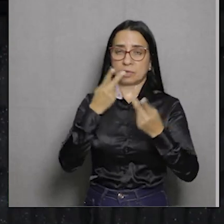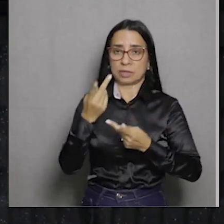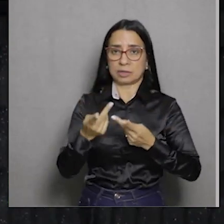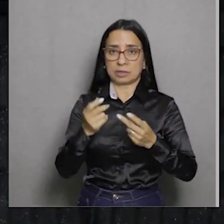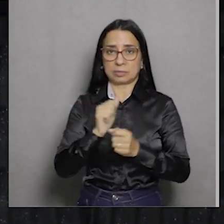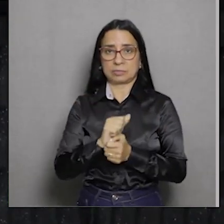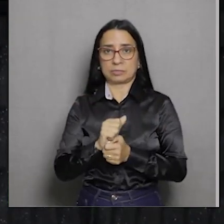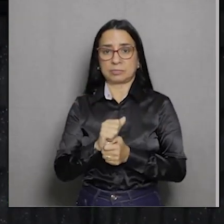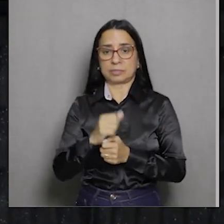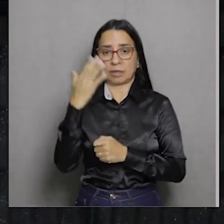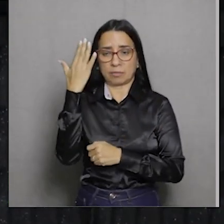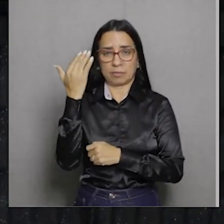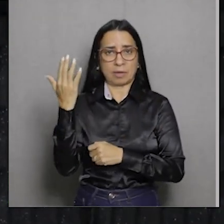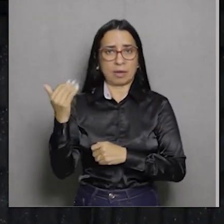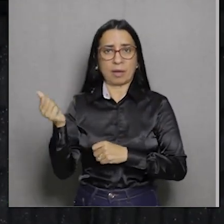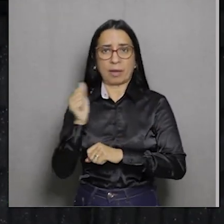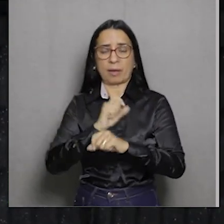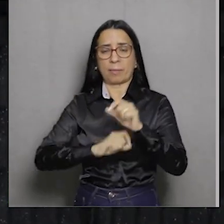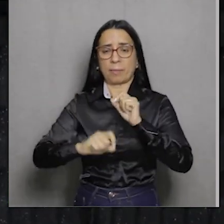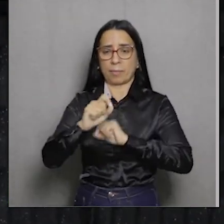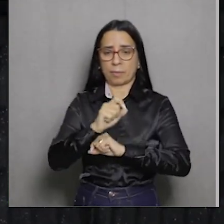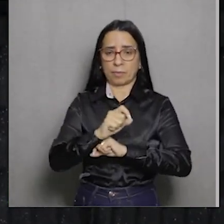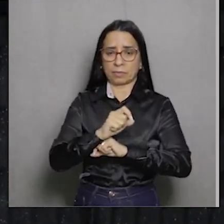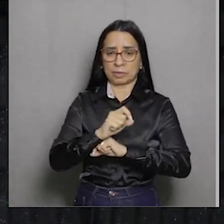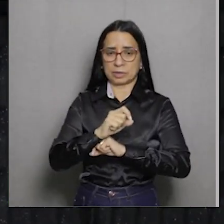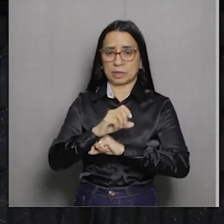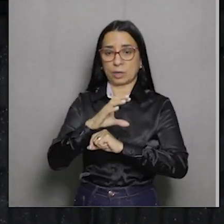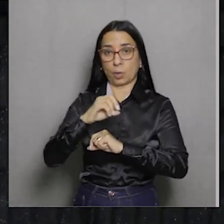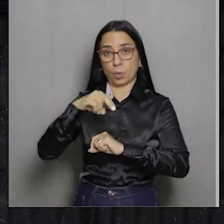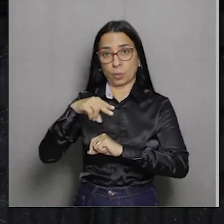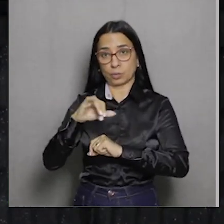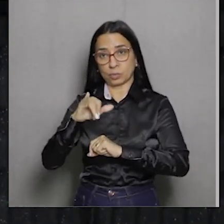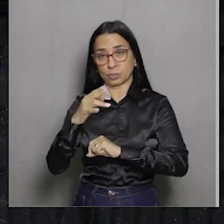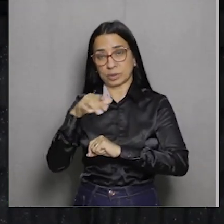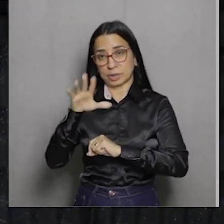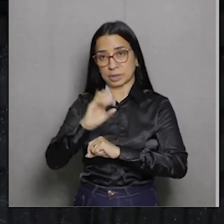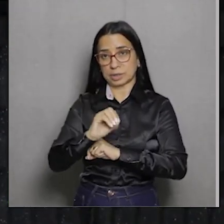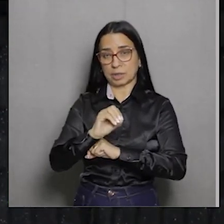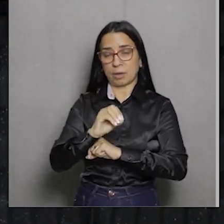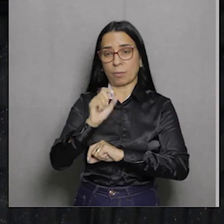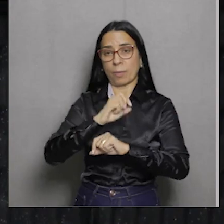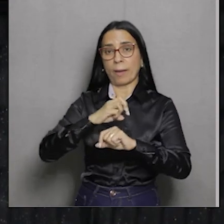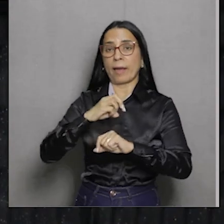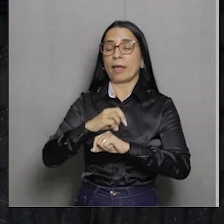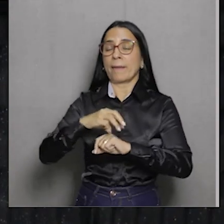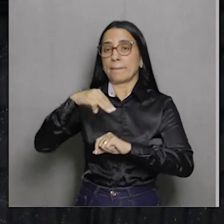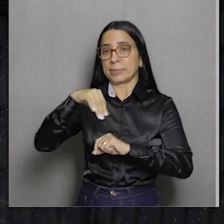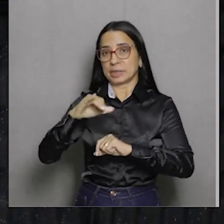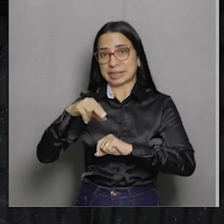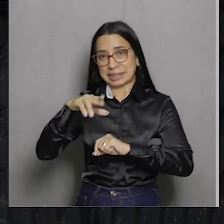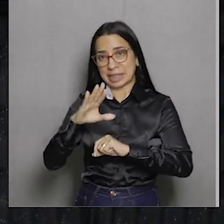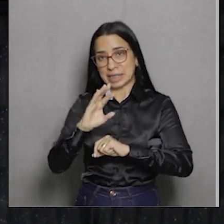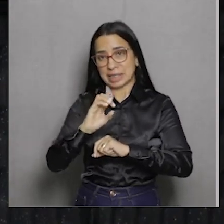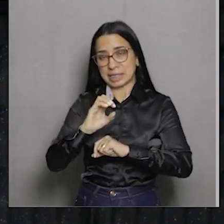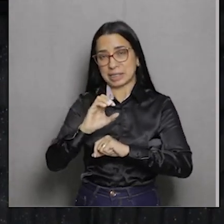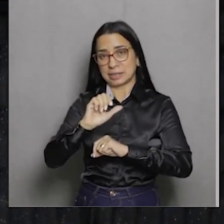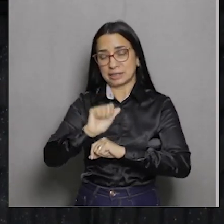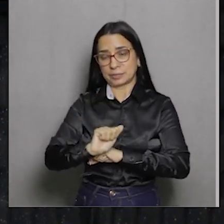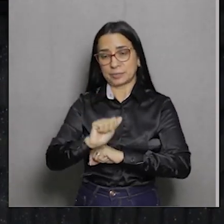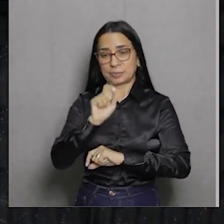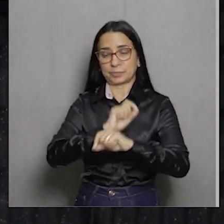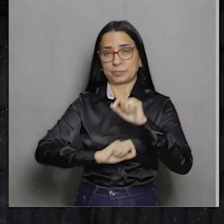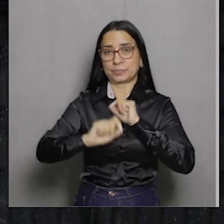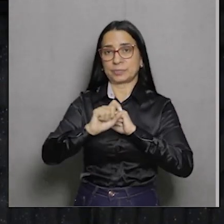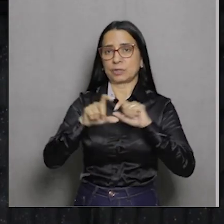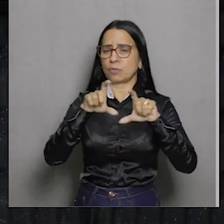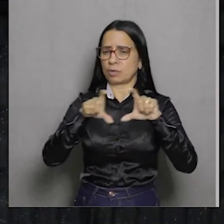famosa Inconfidência ou Conjuração Mineira. O fragmento ele nos fala da